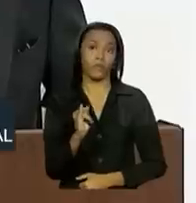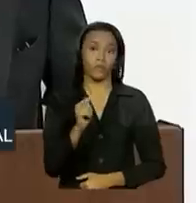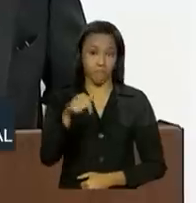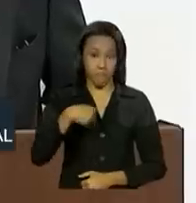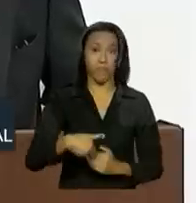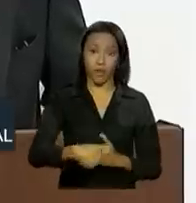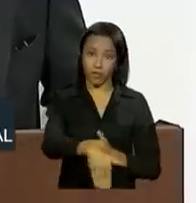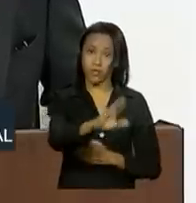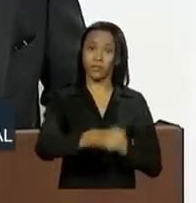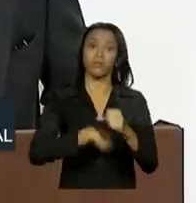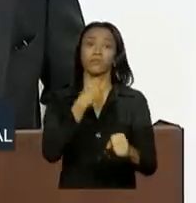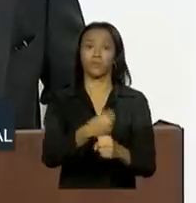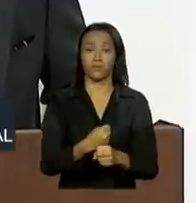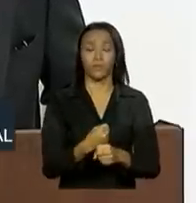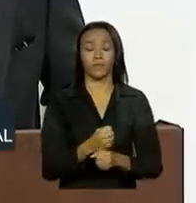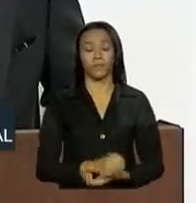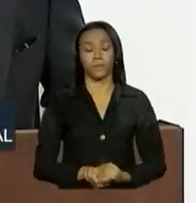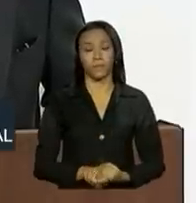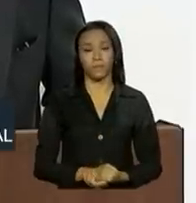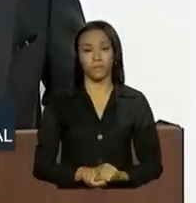este ano. Além disso,